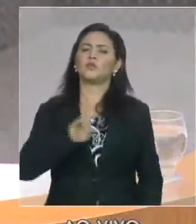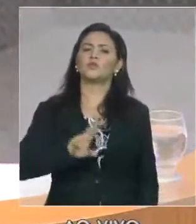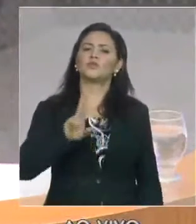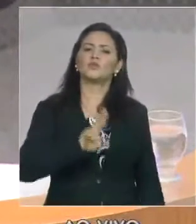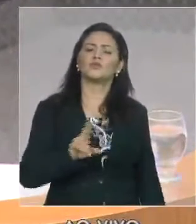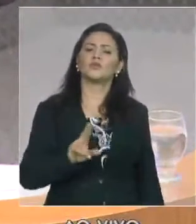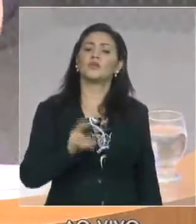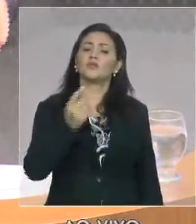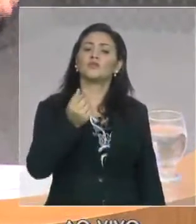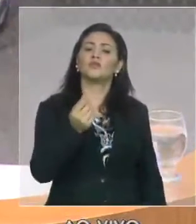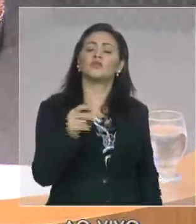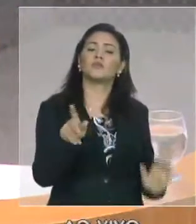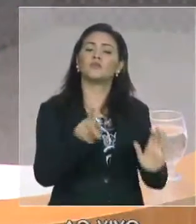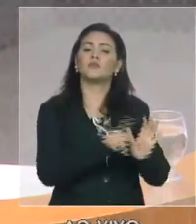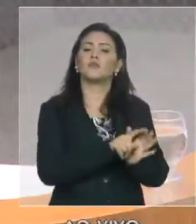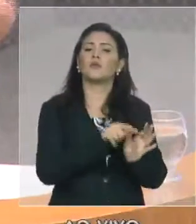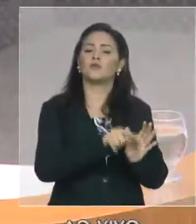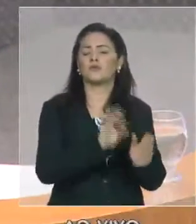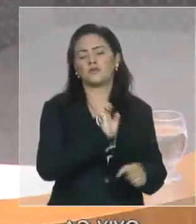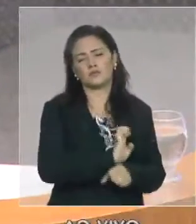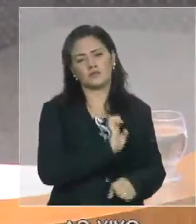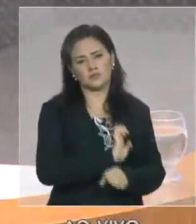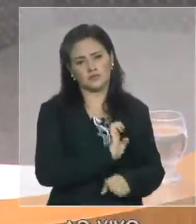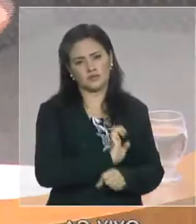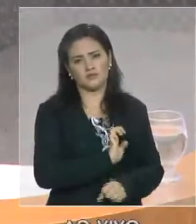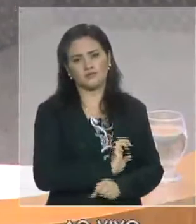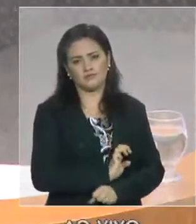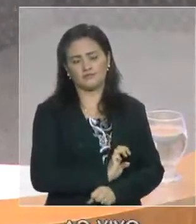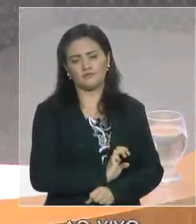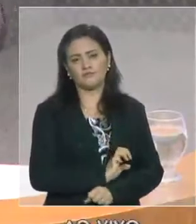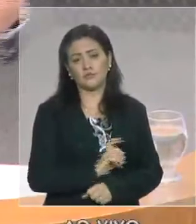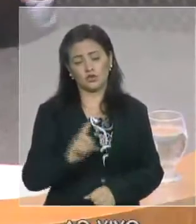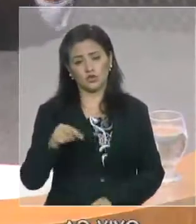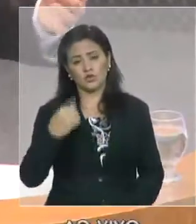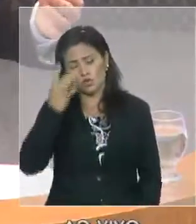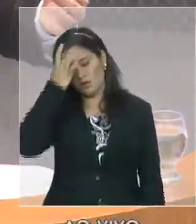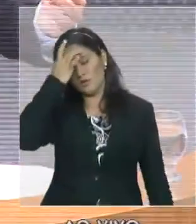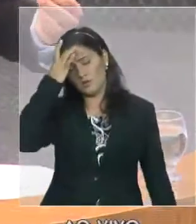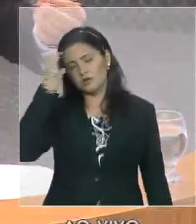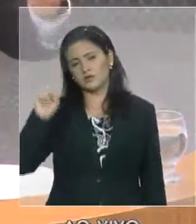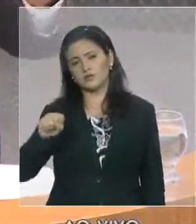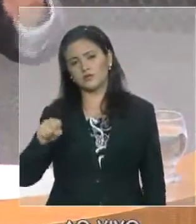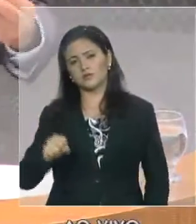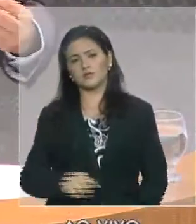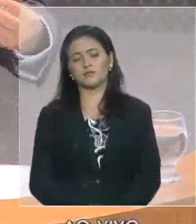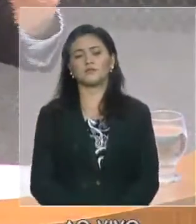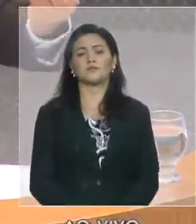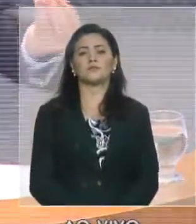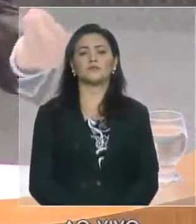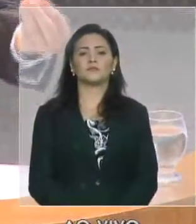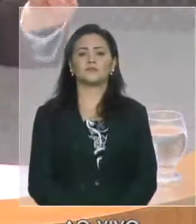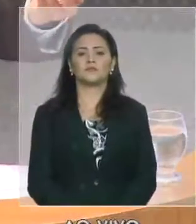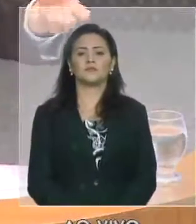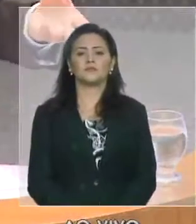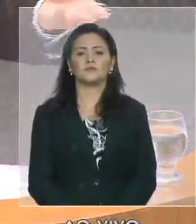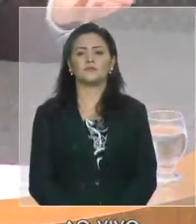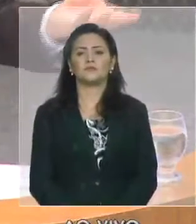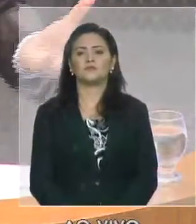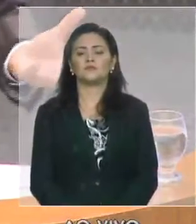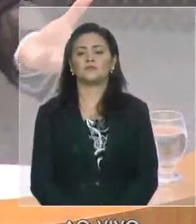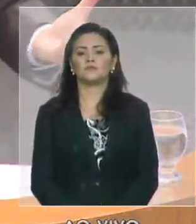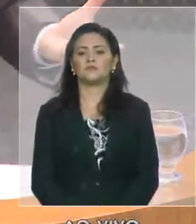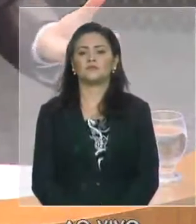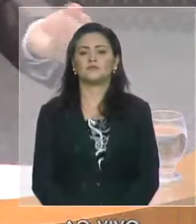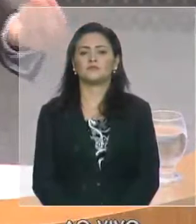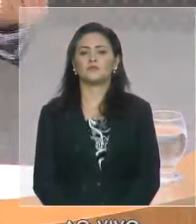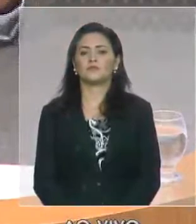públicos. E temos feito, como disse, de modo consciente. Ocorre que esse processo naturalmente não é infinito.